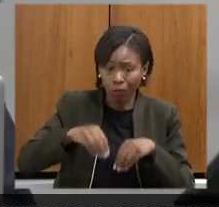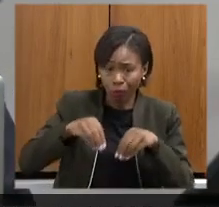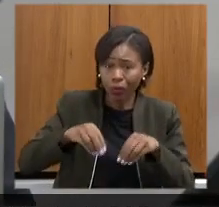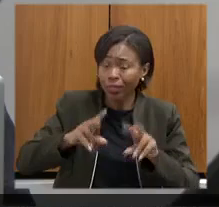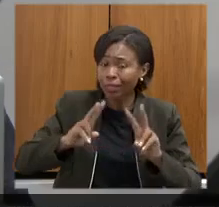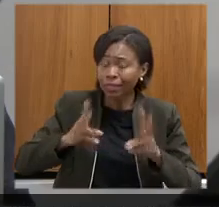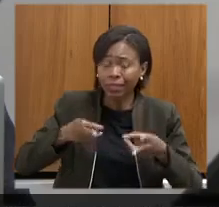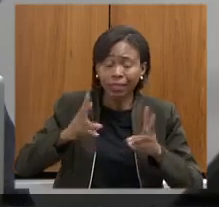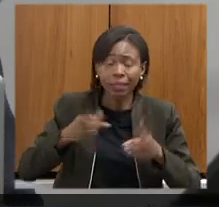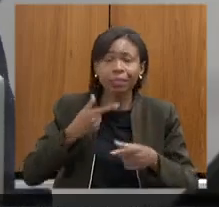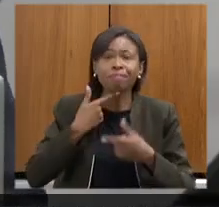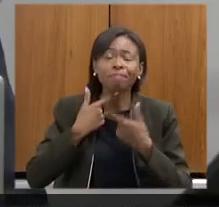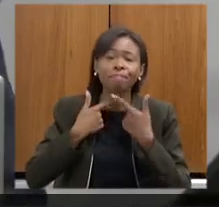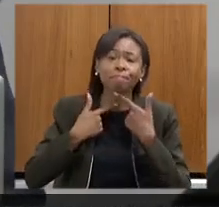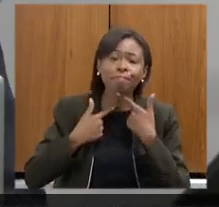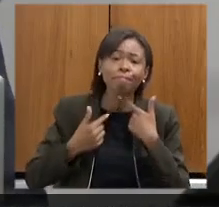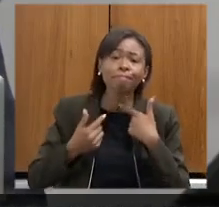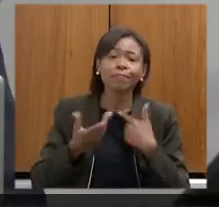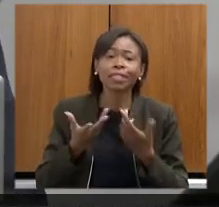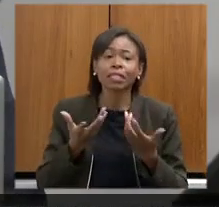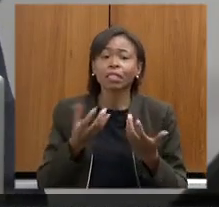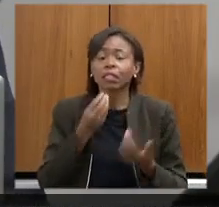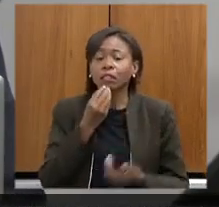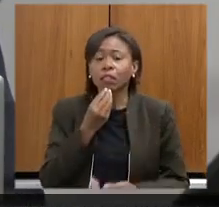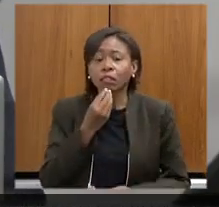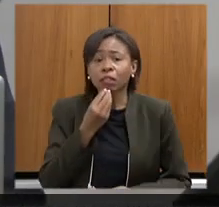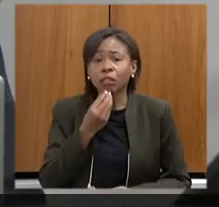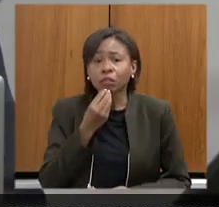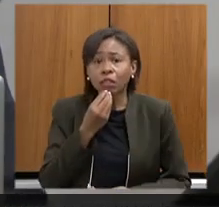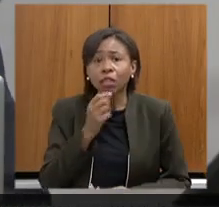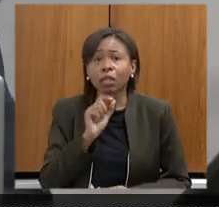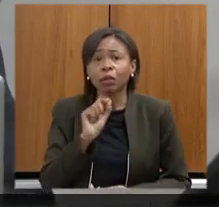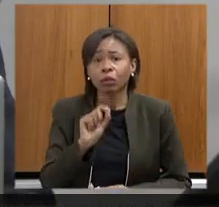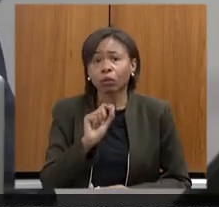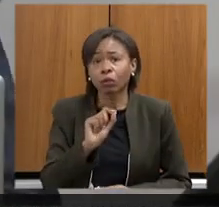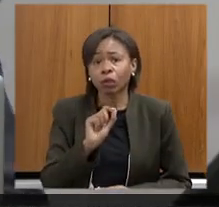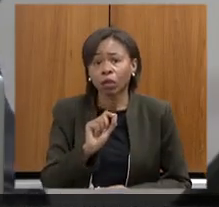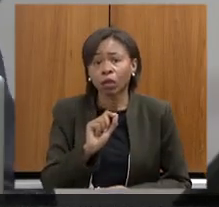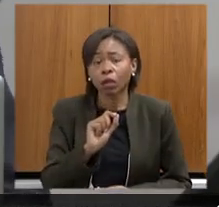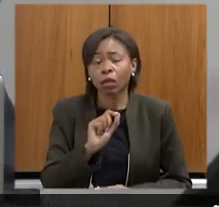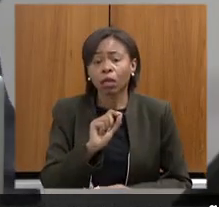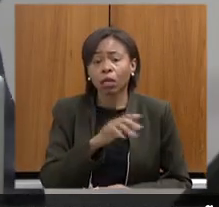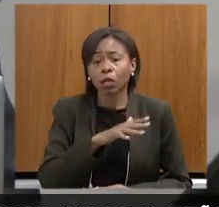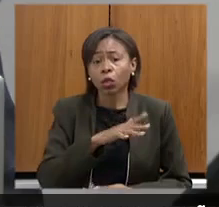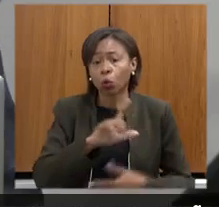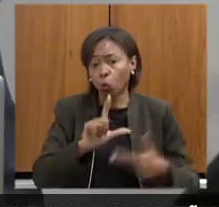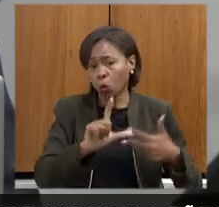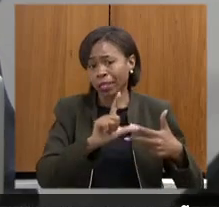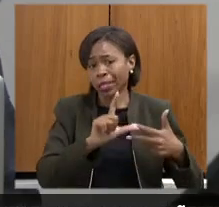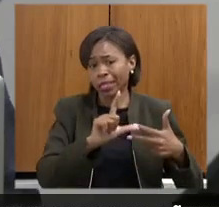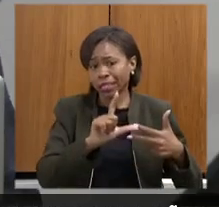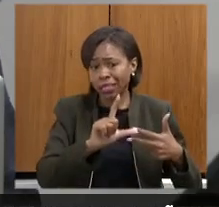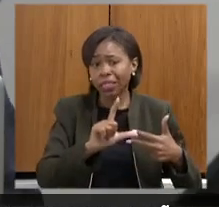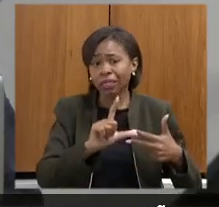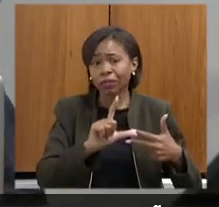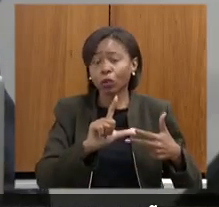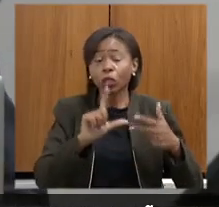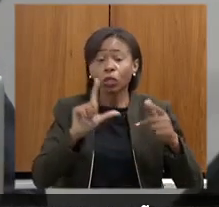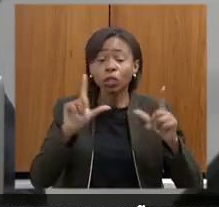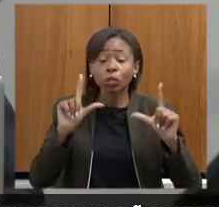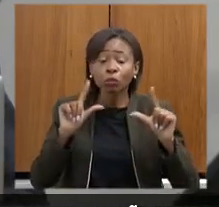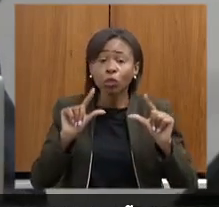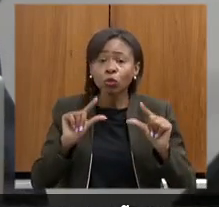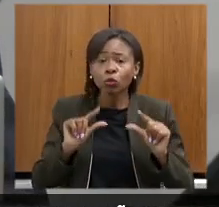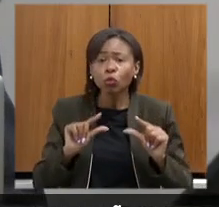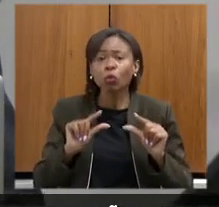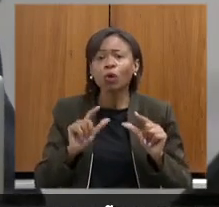e sempre deseja um abrandamento do legislativo em relação ao desmatamento, e eu acho que nós temos